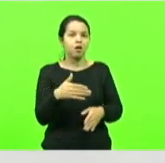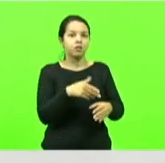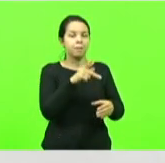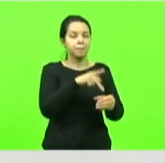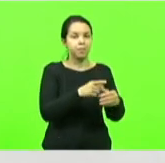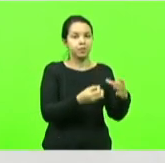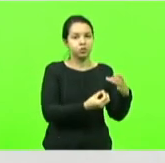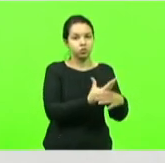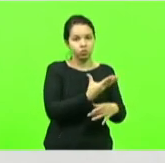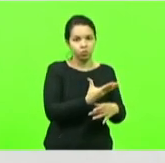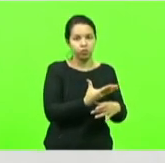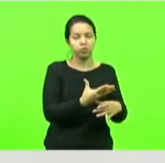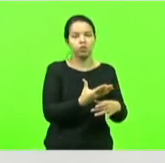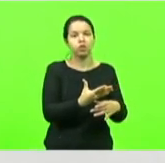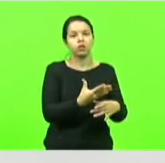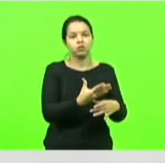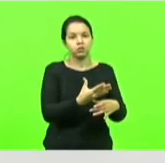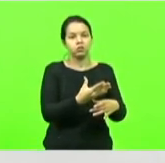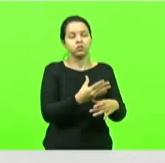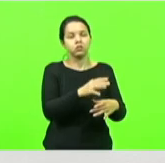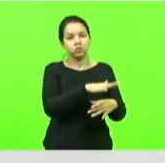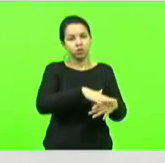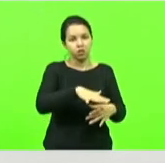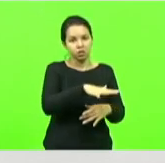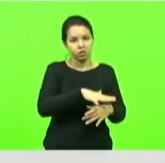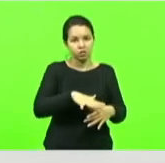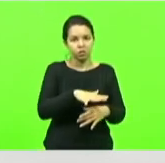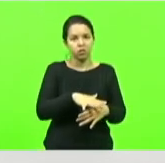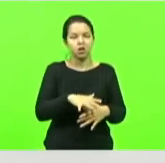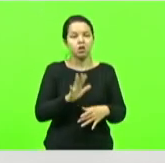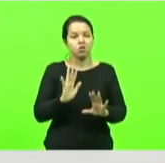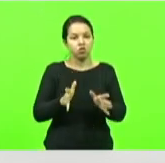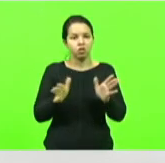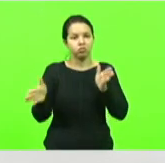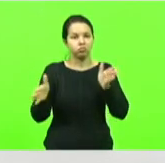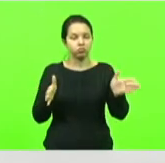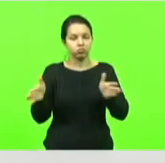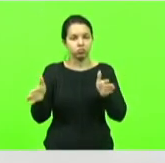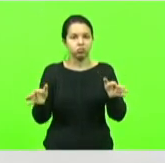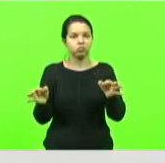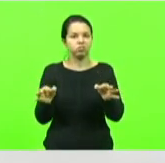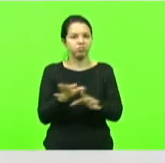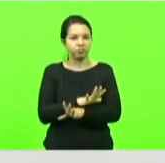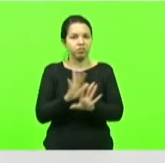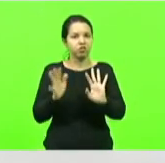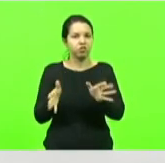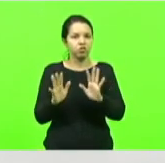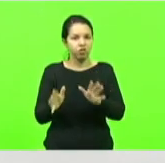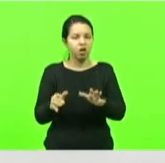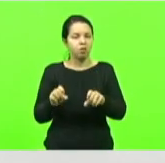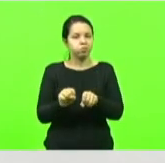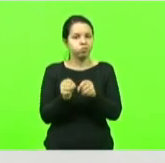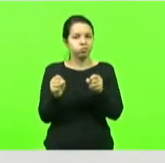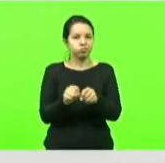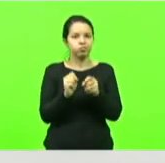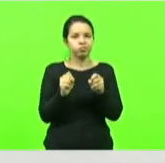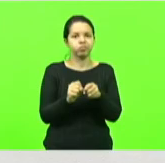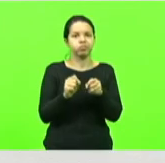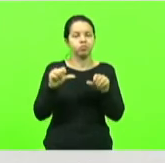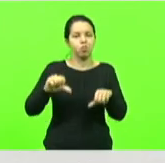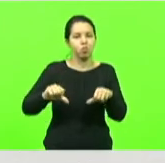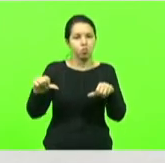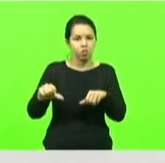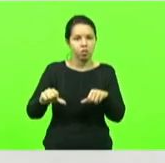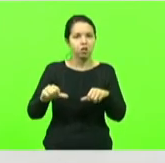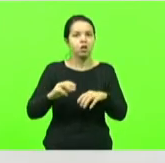deu o seu tempo devida está totalmente destruída mas o projeto de engenharia está em